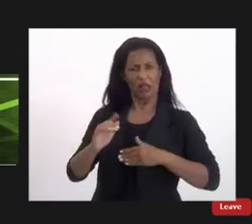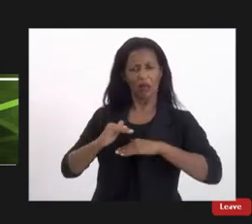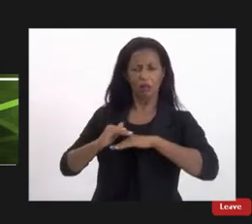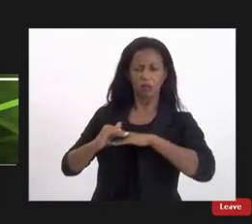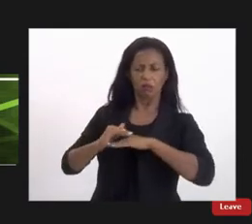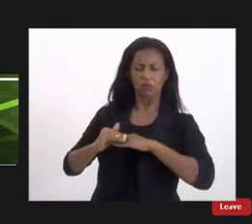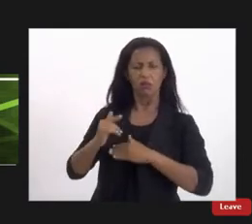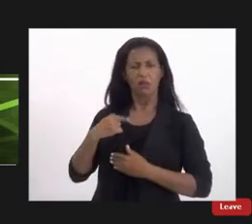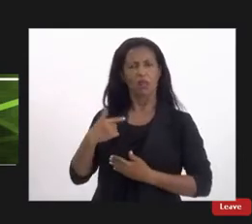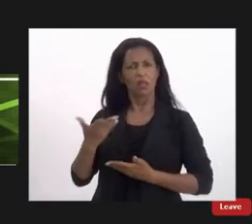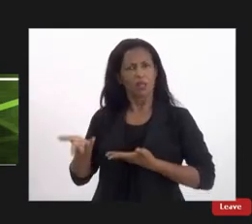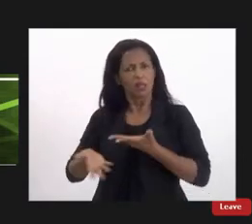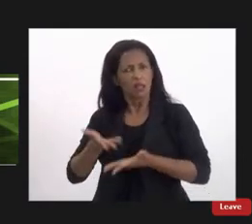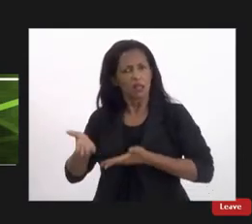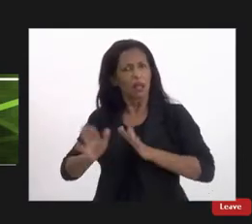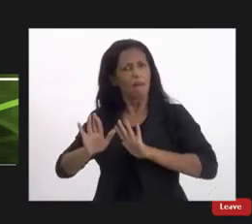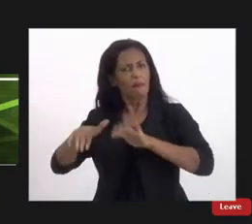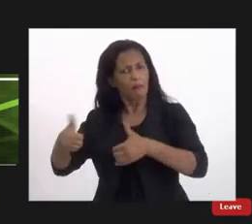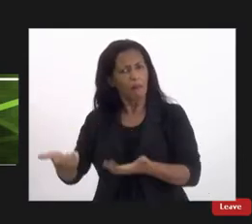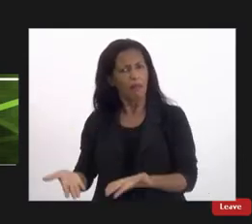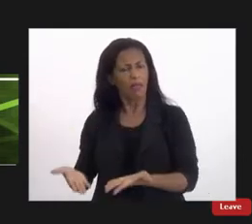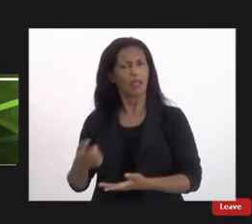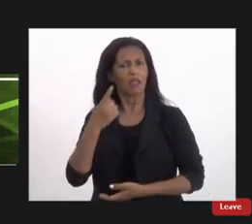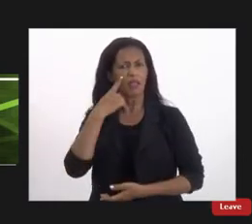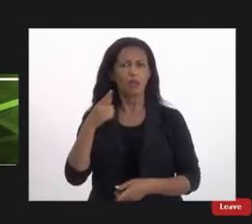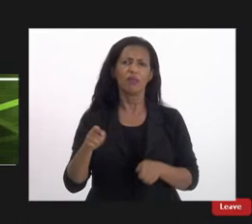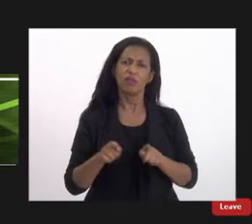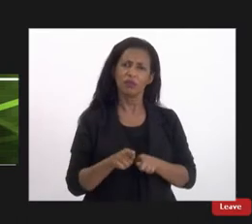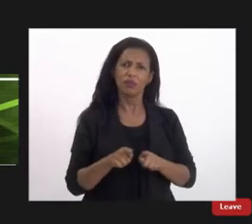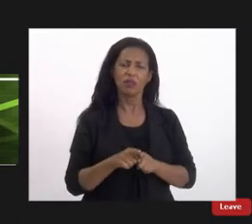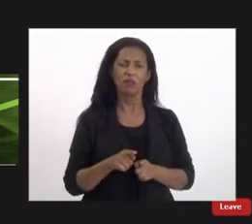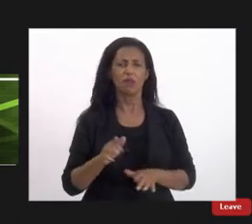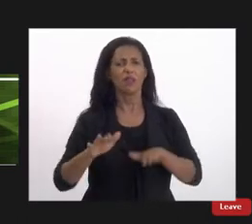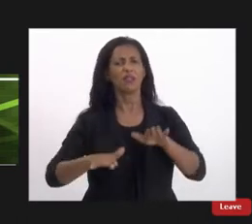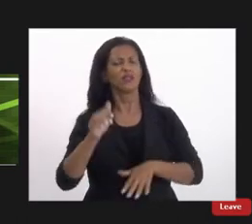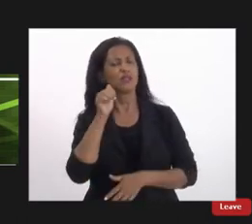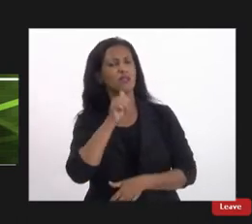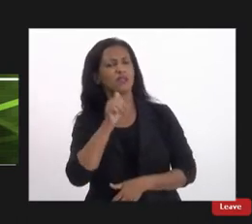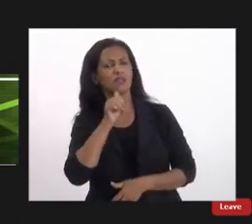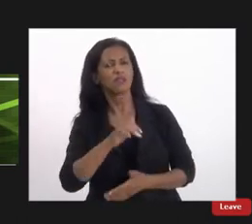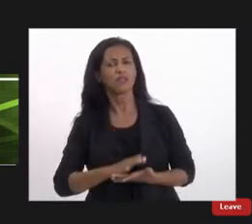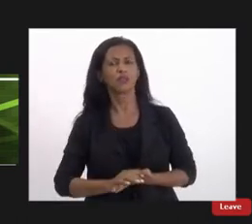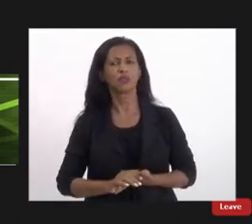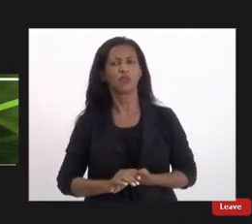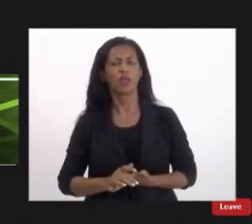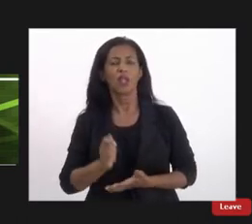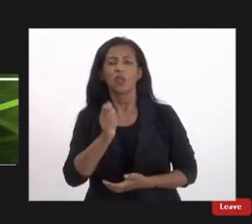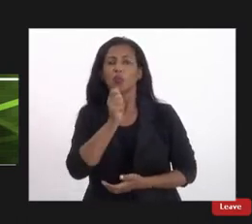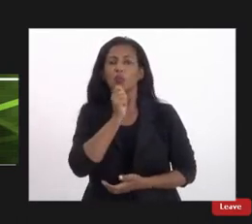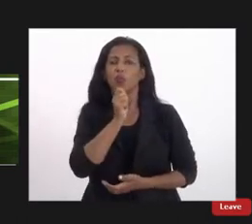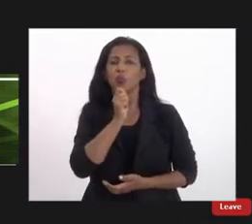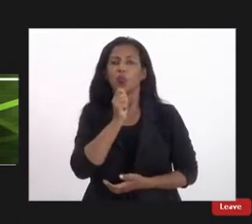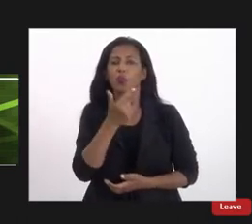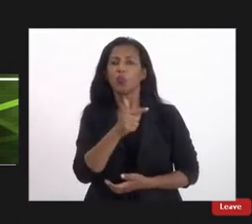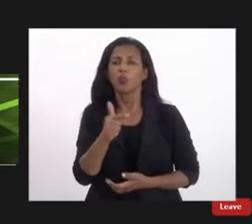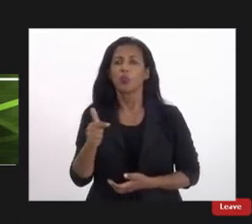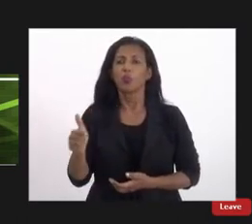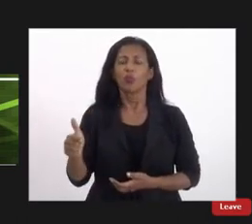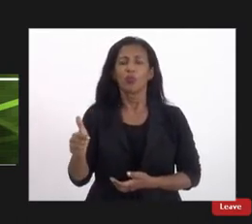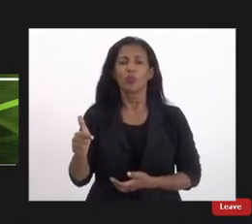aí eu vejo também muitas vezes que assim as mulheres não têm uma